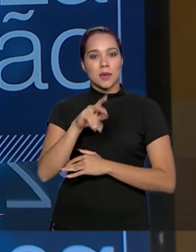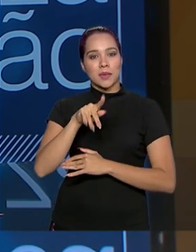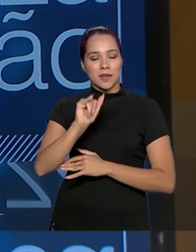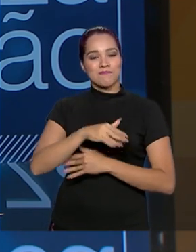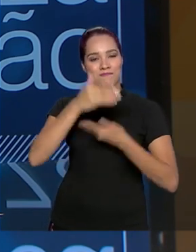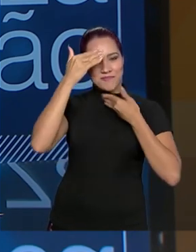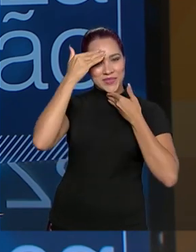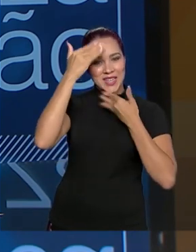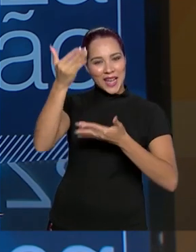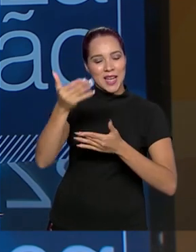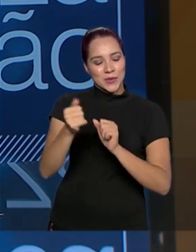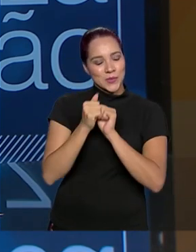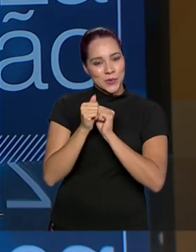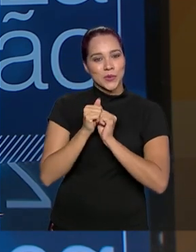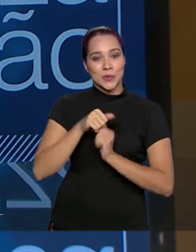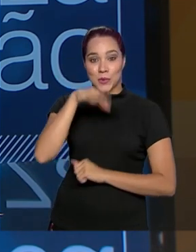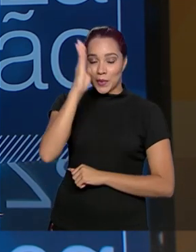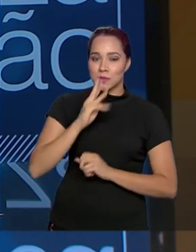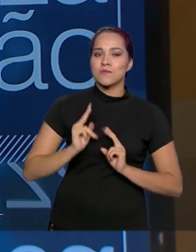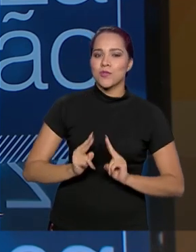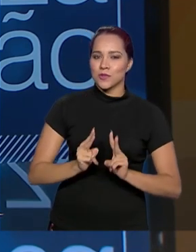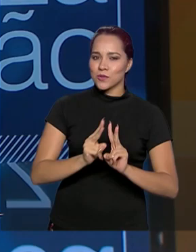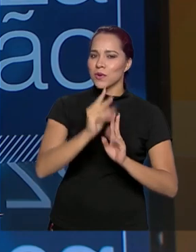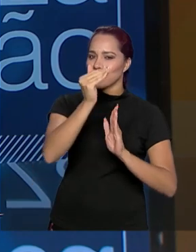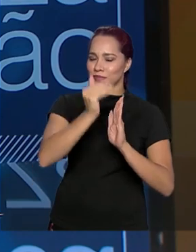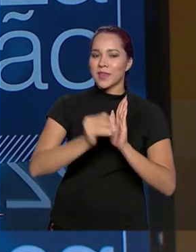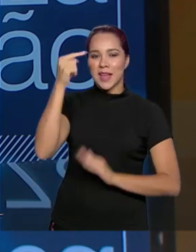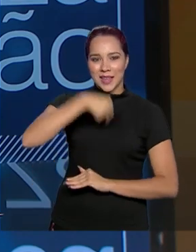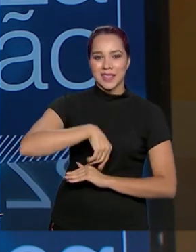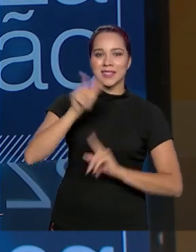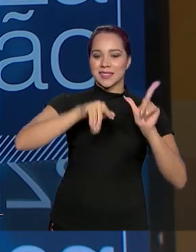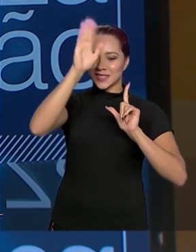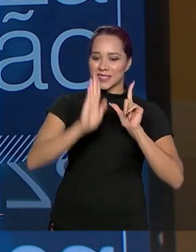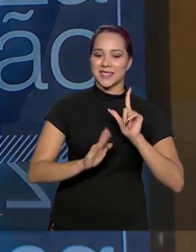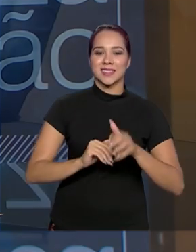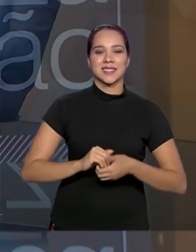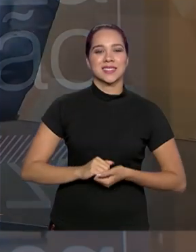Obrigada pela companhia e o Brasil continua em Pauta aqui na TV Brasil.